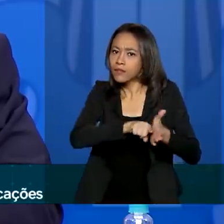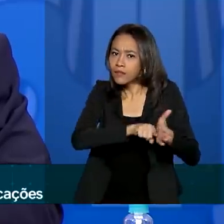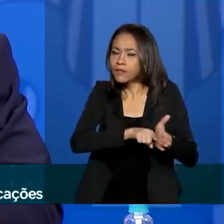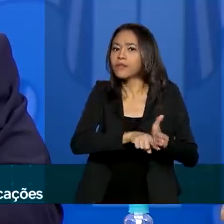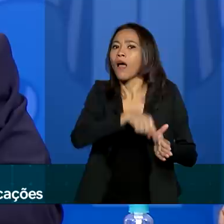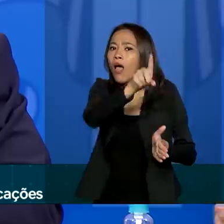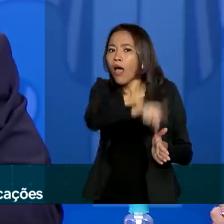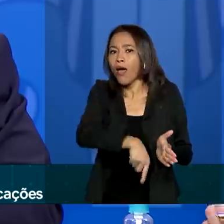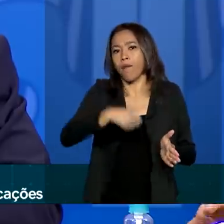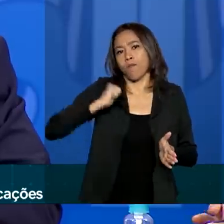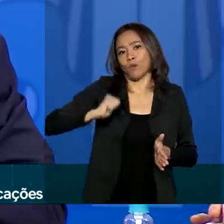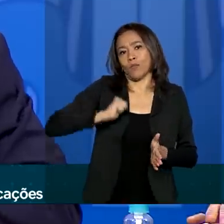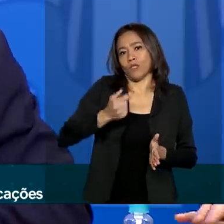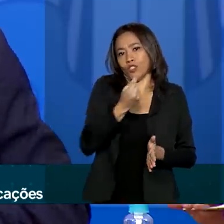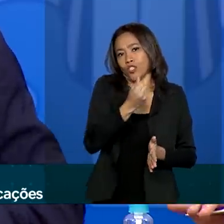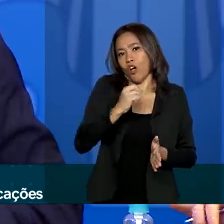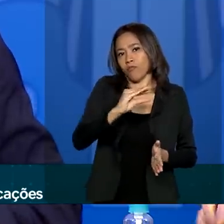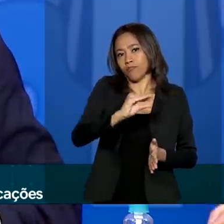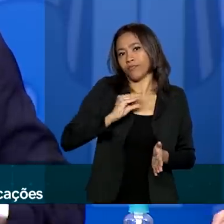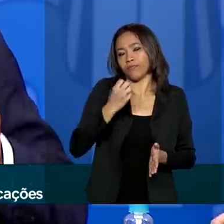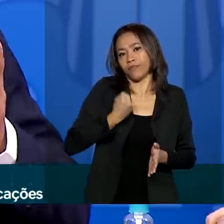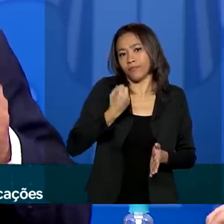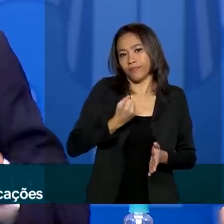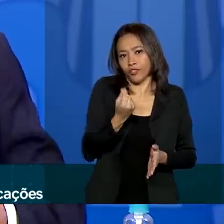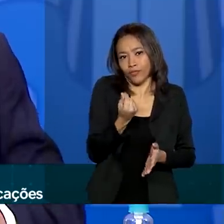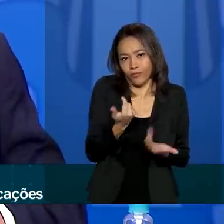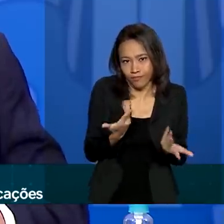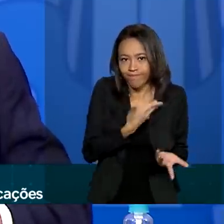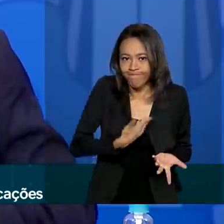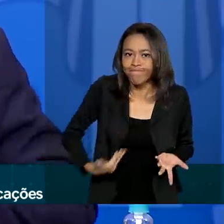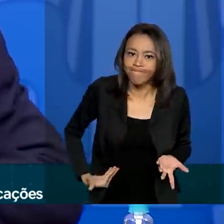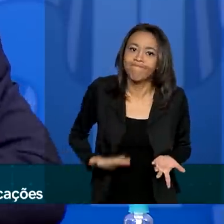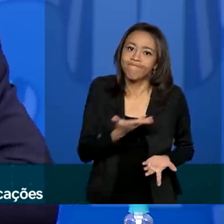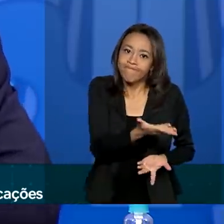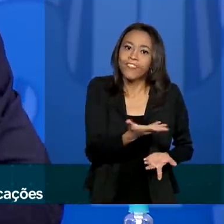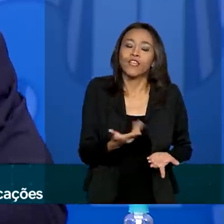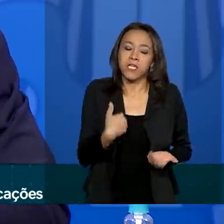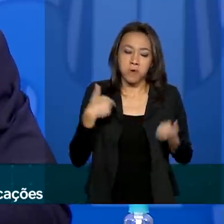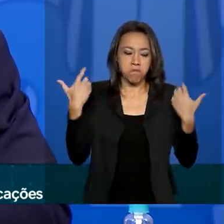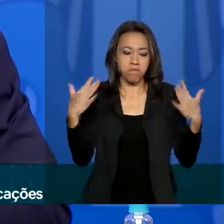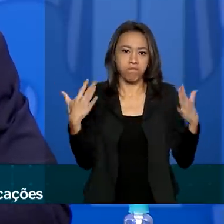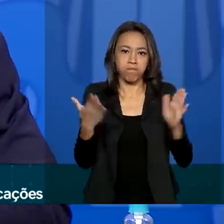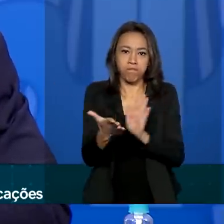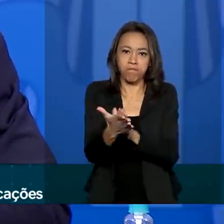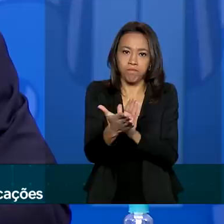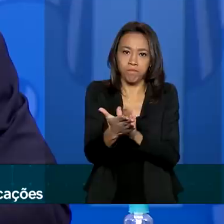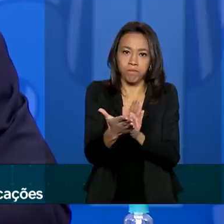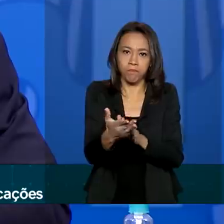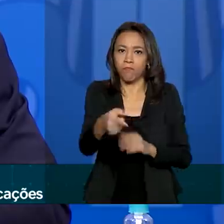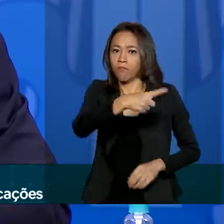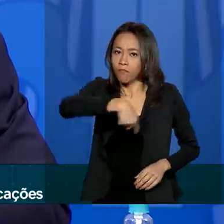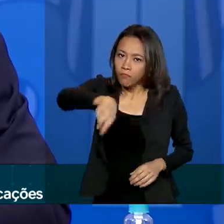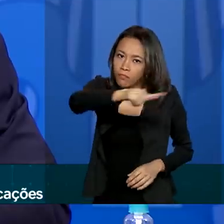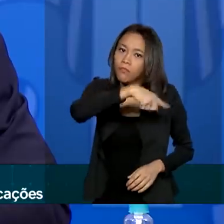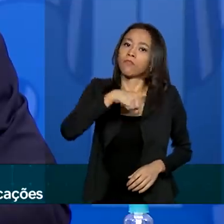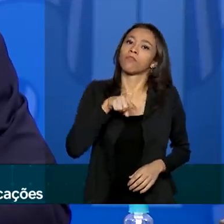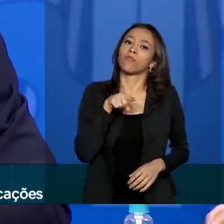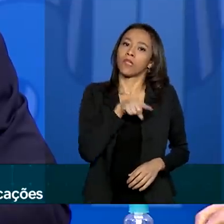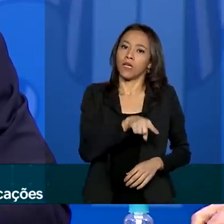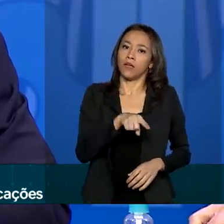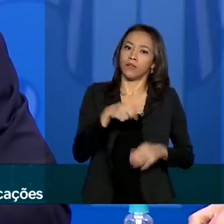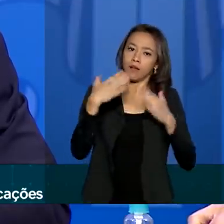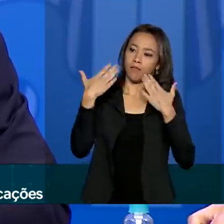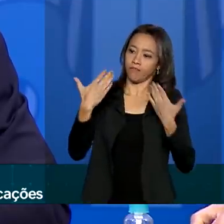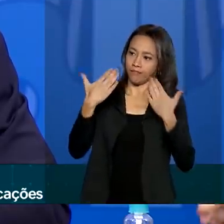magnífico no Brasil através desses pesquisadores que eu gostaria de parabenizar aqui em